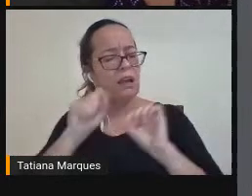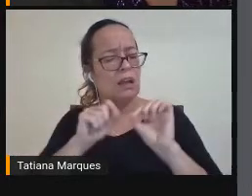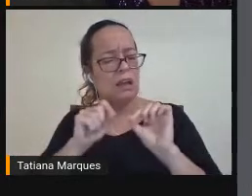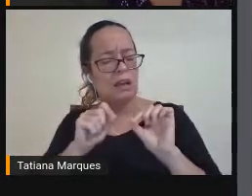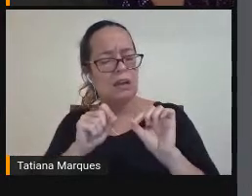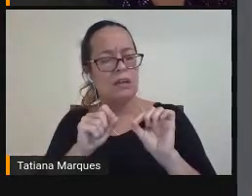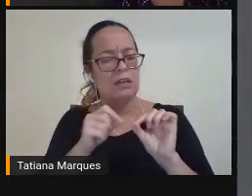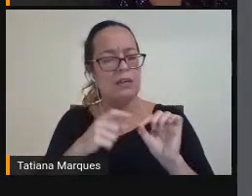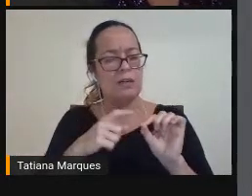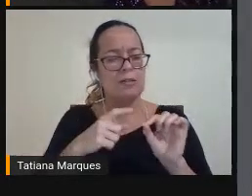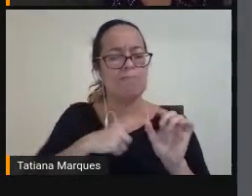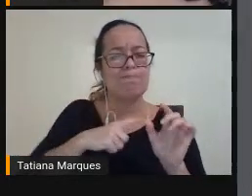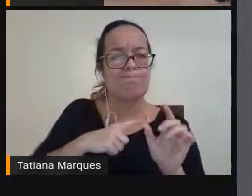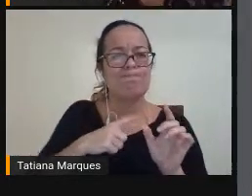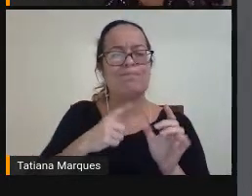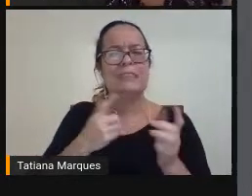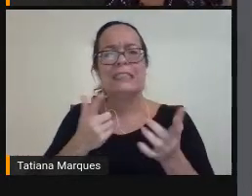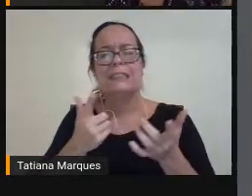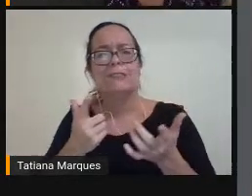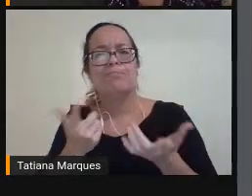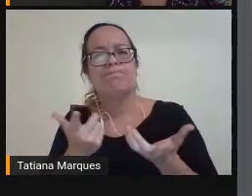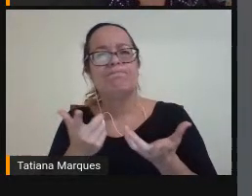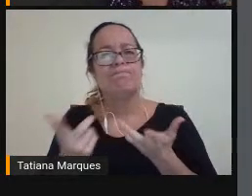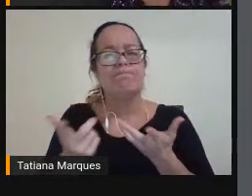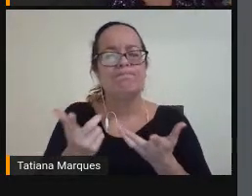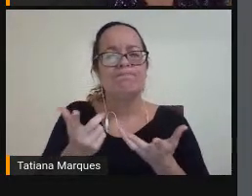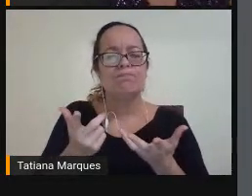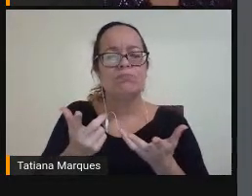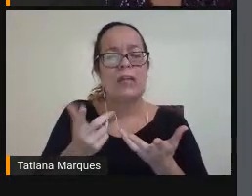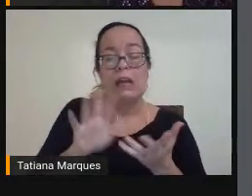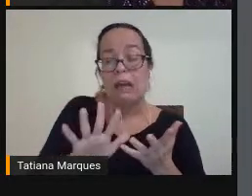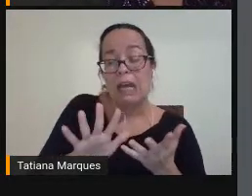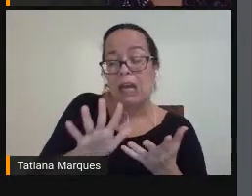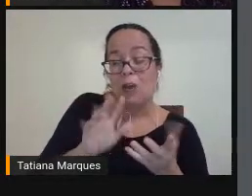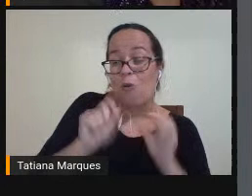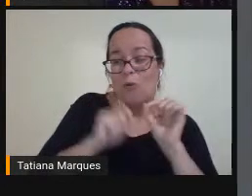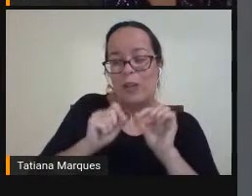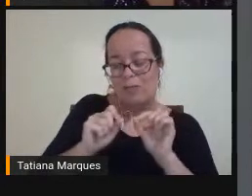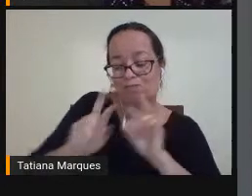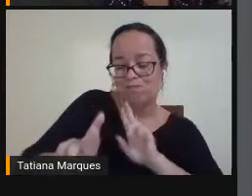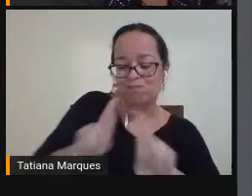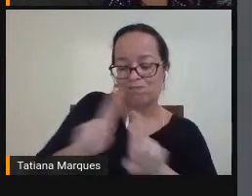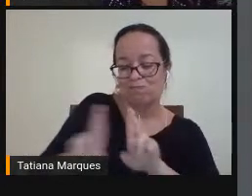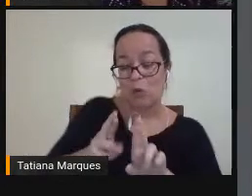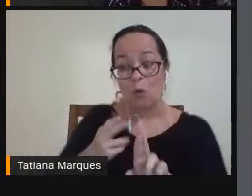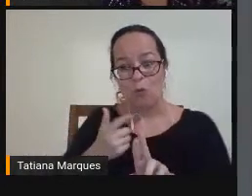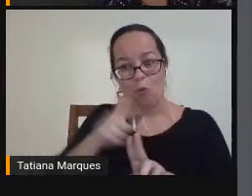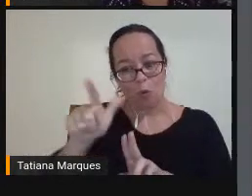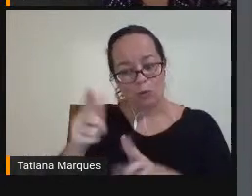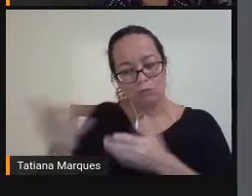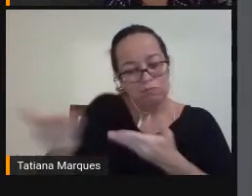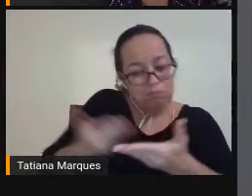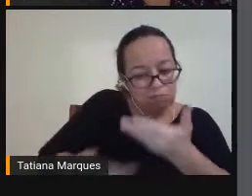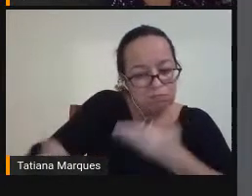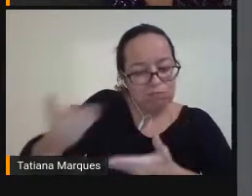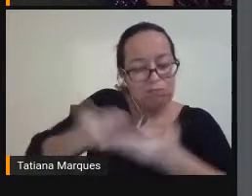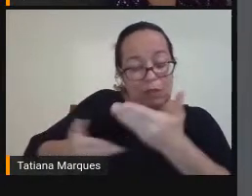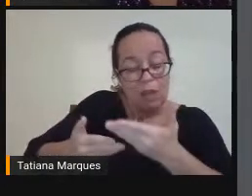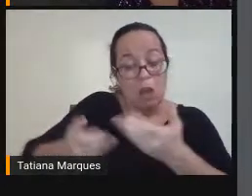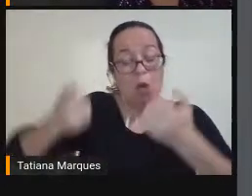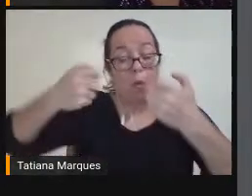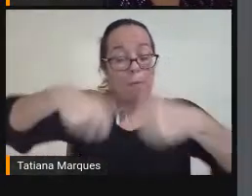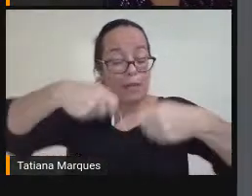Sempre Baseado Numa relação Com o outro E para isso Eu vou